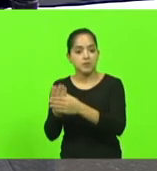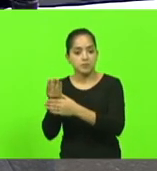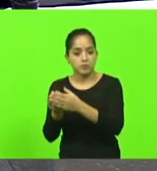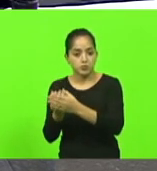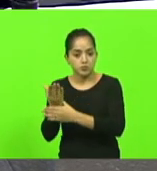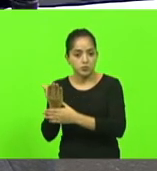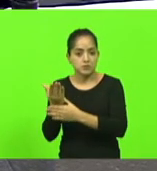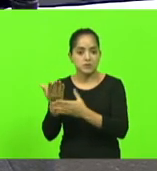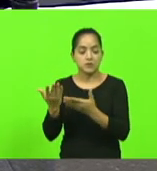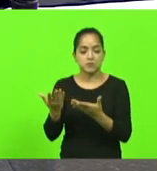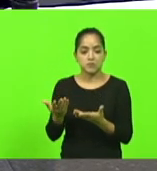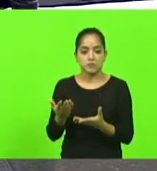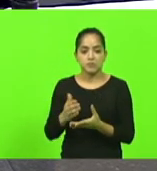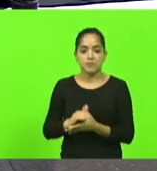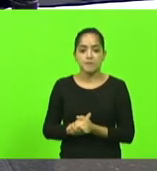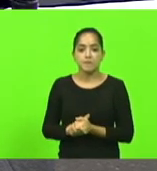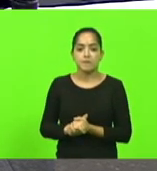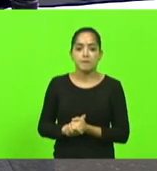deputado